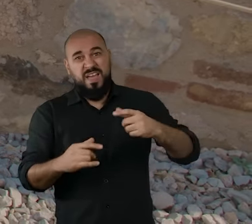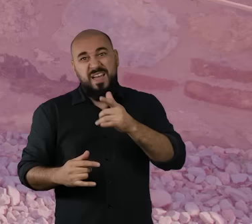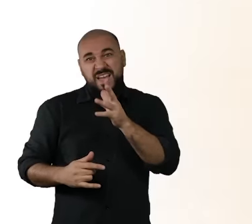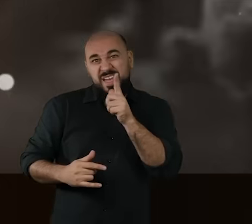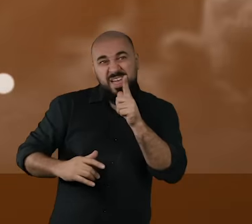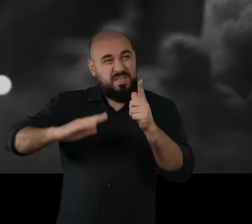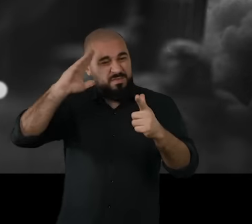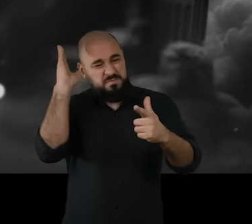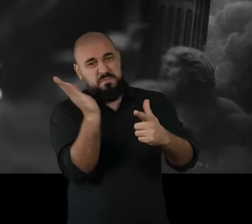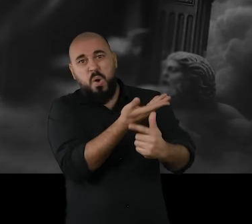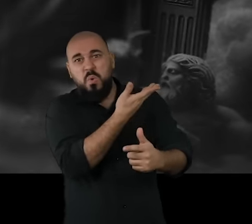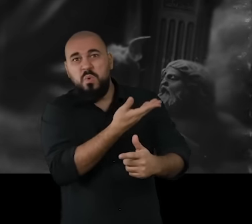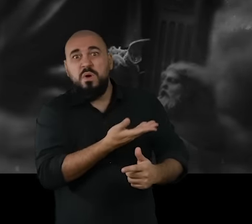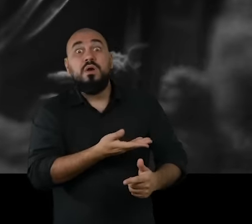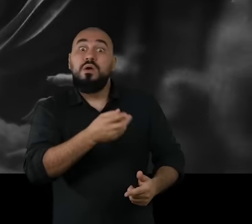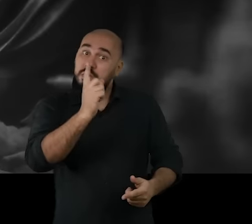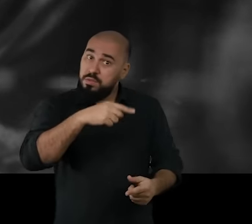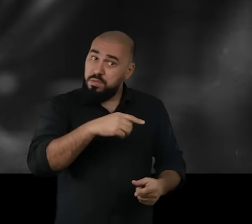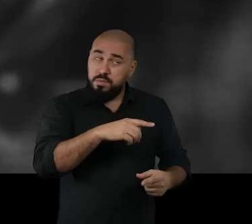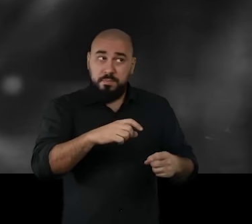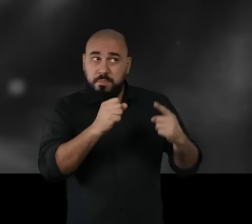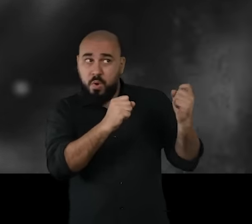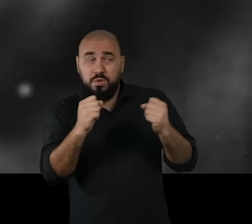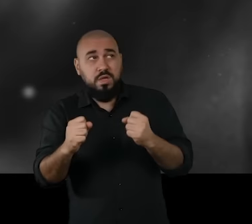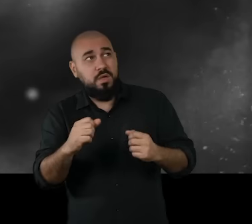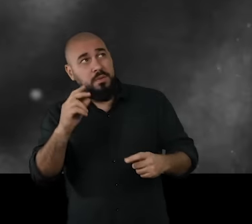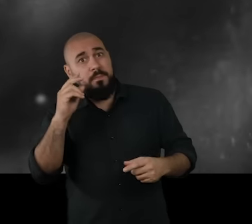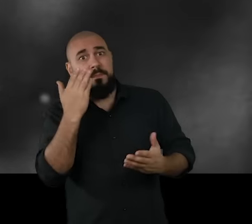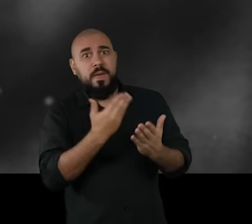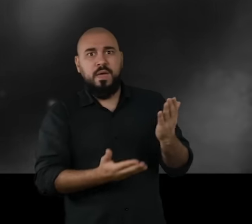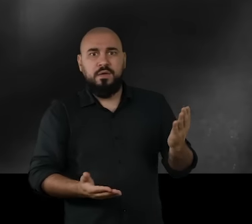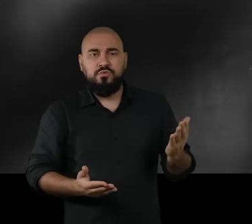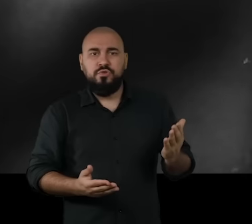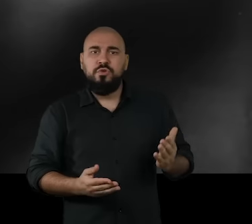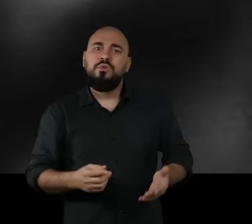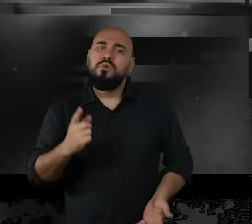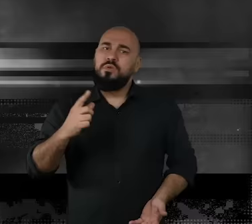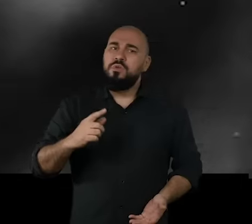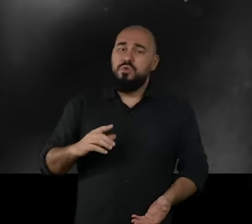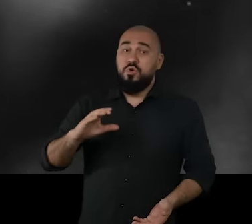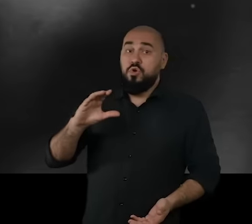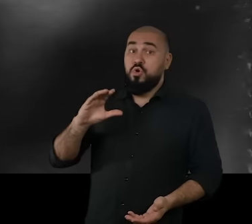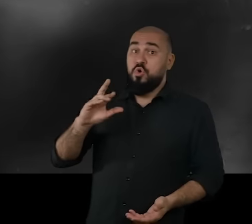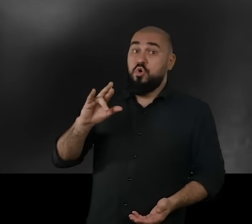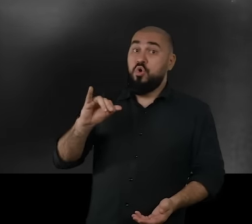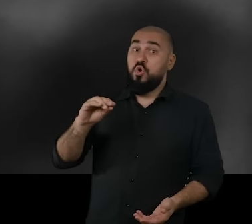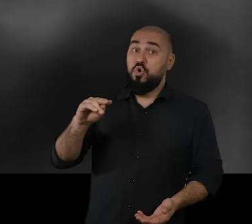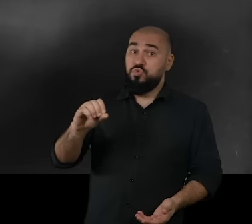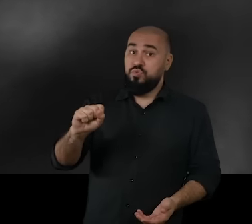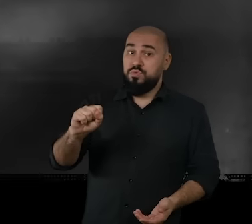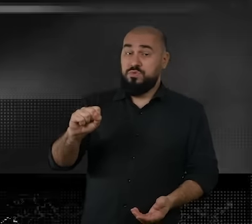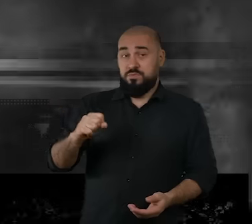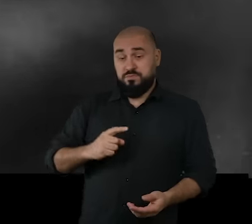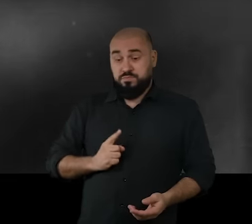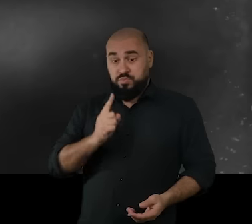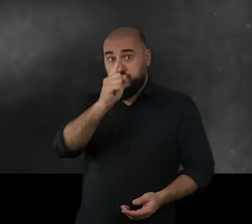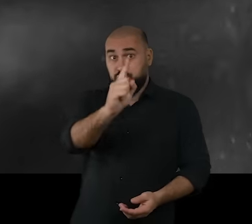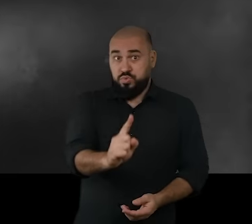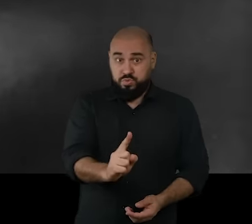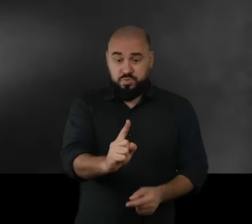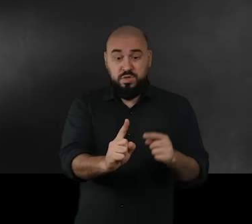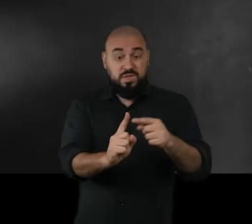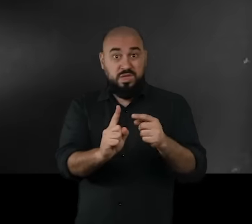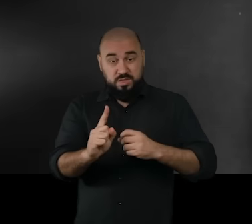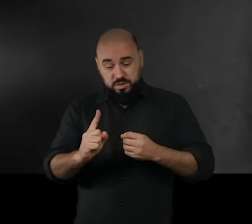tira do poder. Esse que conseguiu a libertação foi Cronos. A partir disso, Cronos liberta os seus irmãos e se